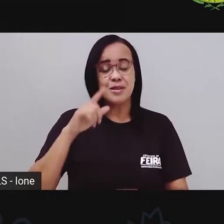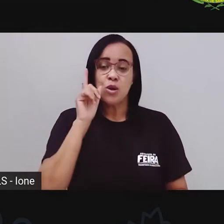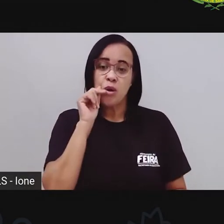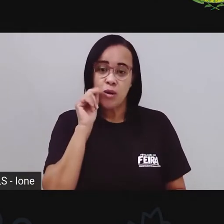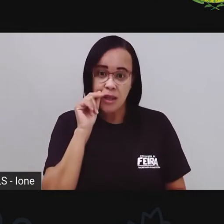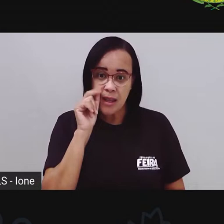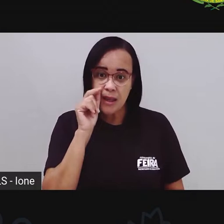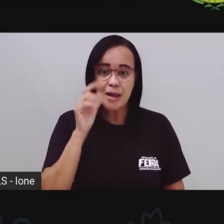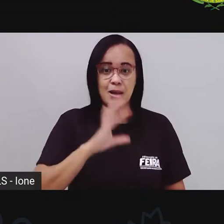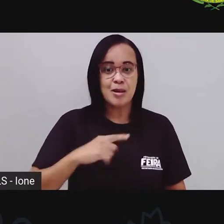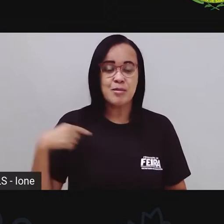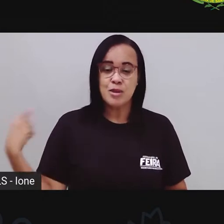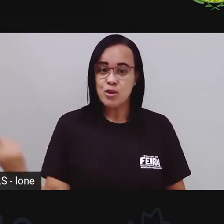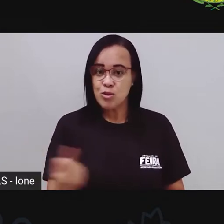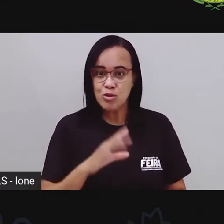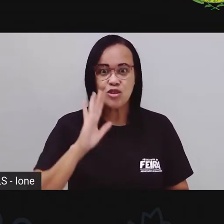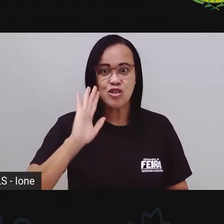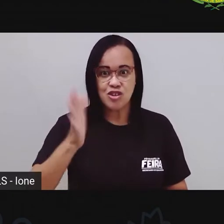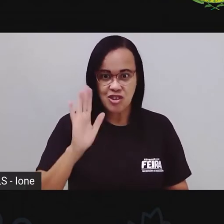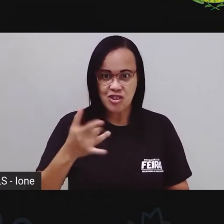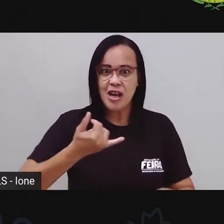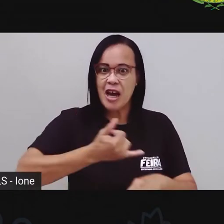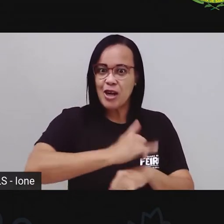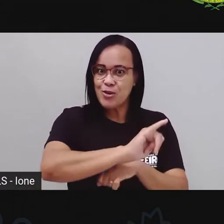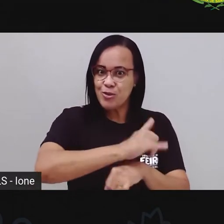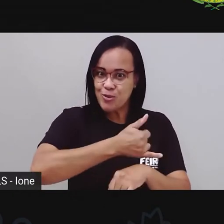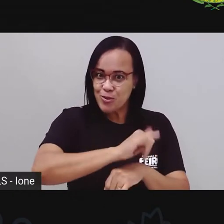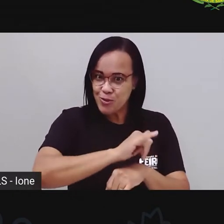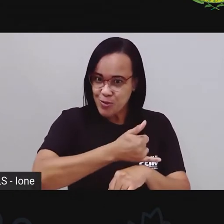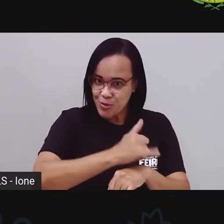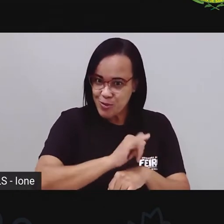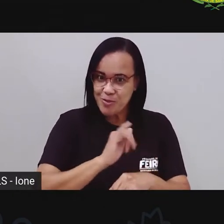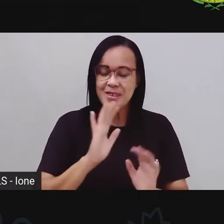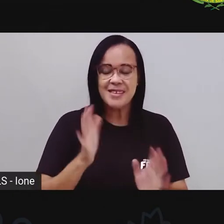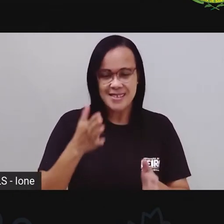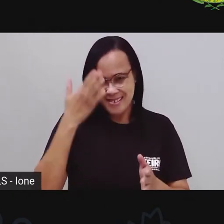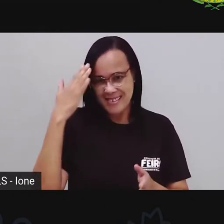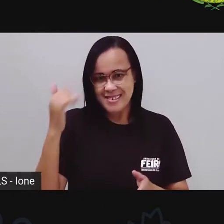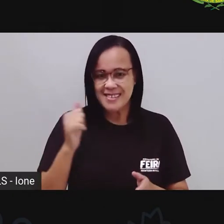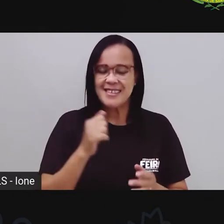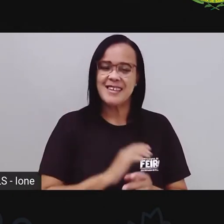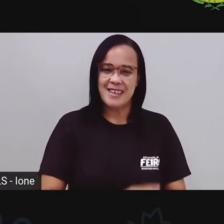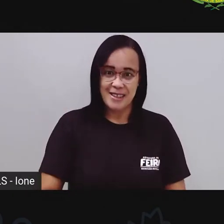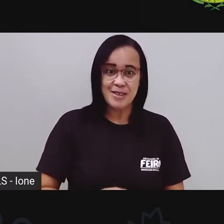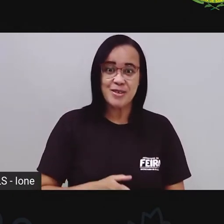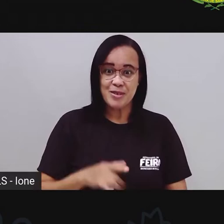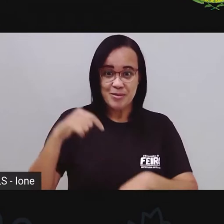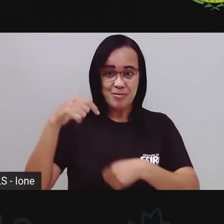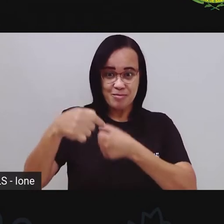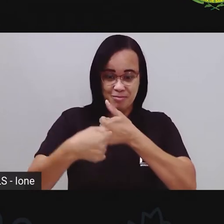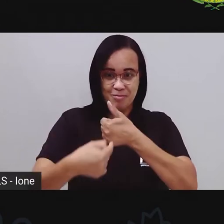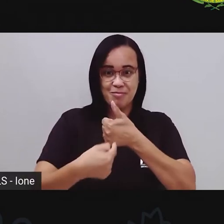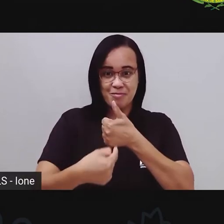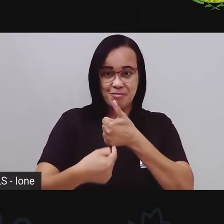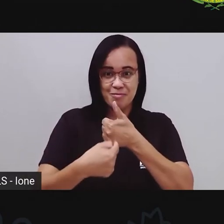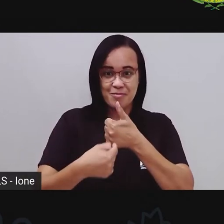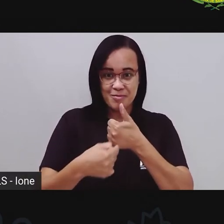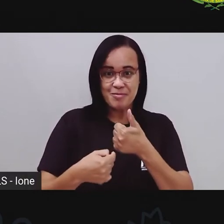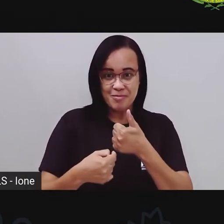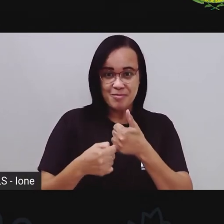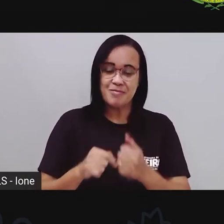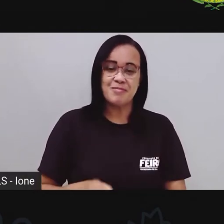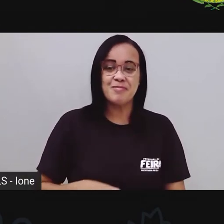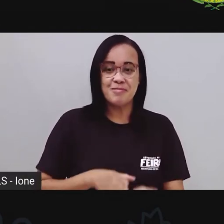mundo já deu aquela passadinha lá no YouTube, porque eu sei que vocês seguem direitinho aí a orientação de Pró-Maria.